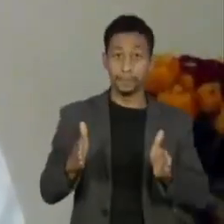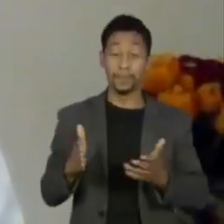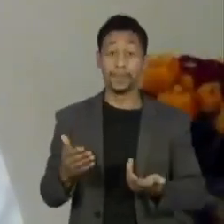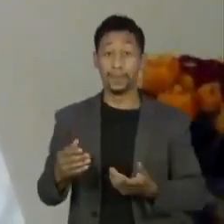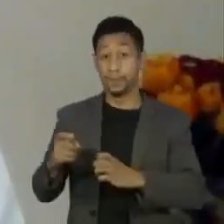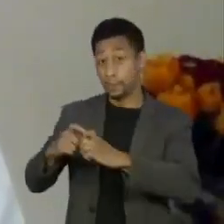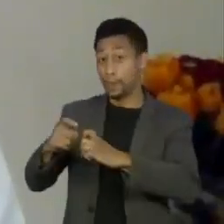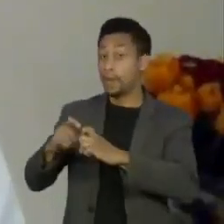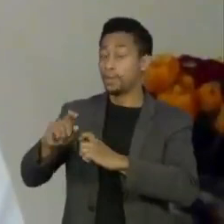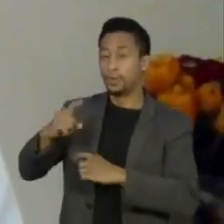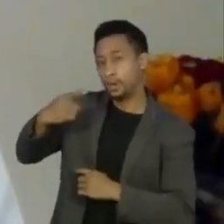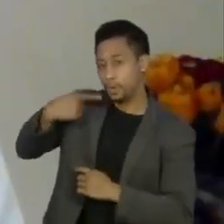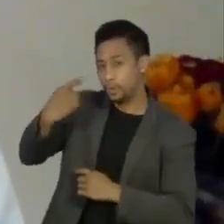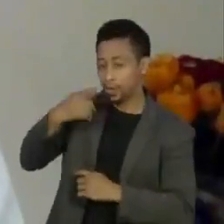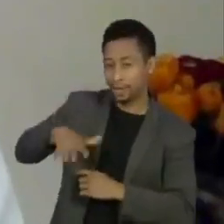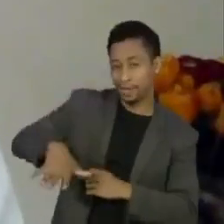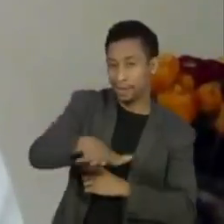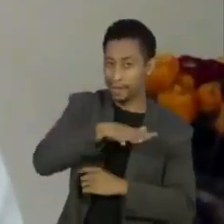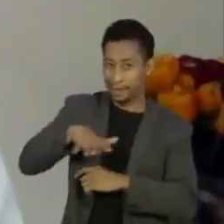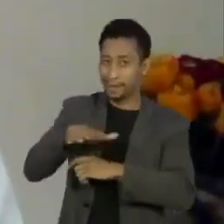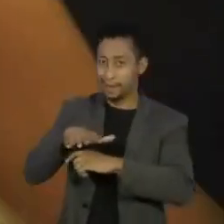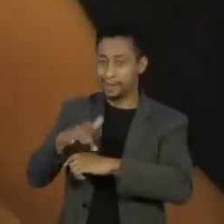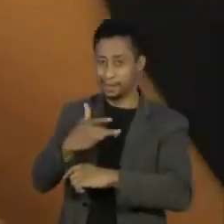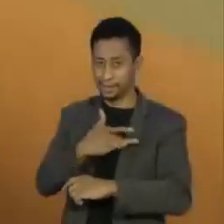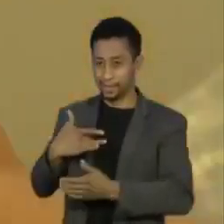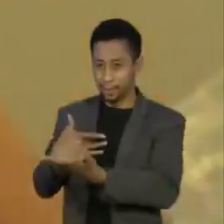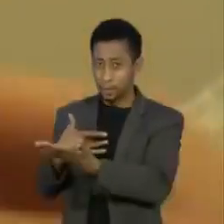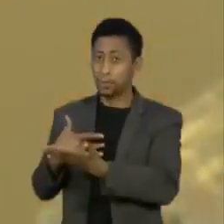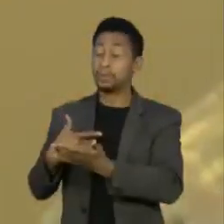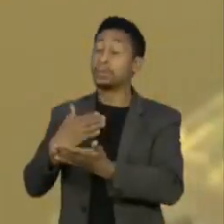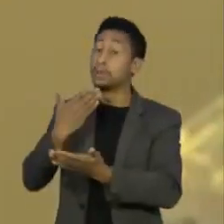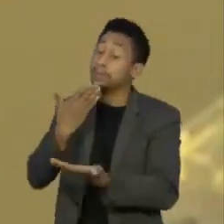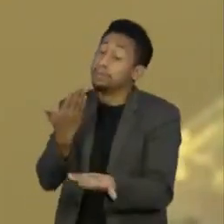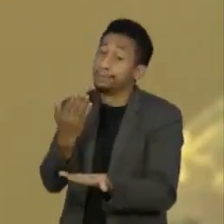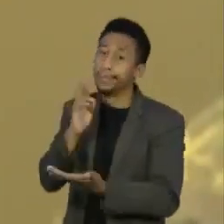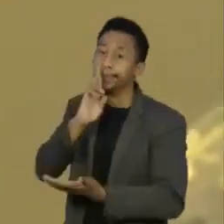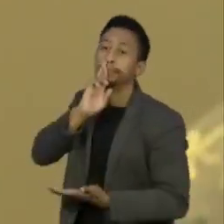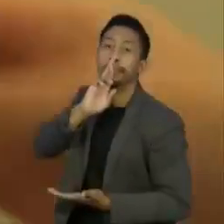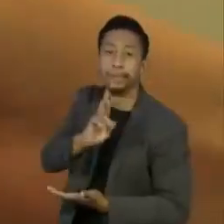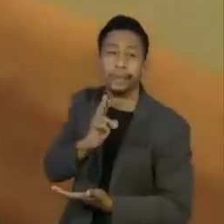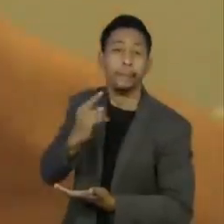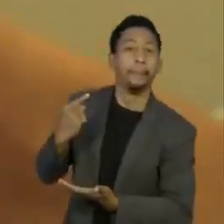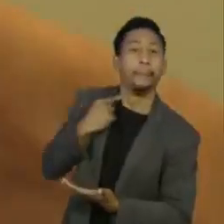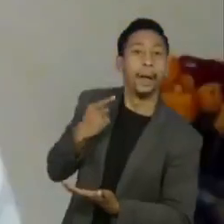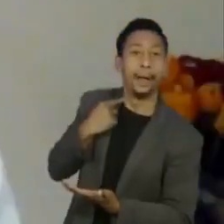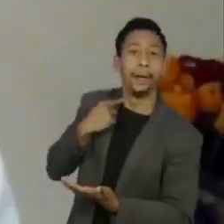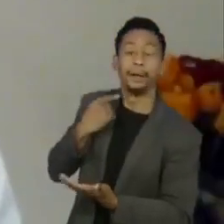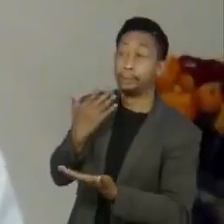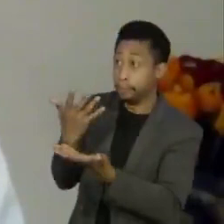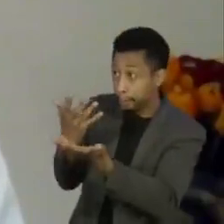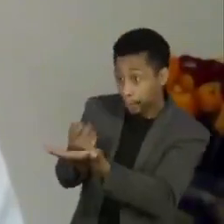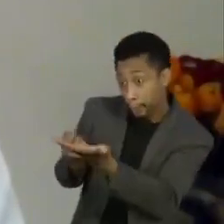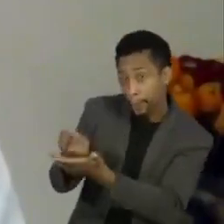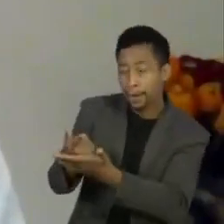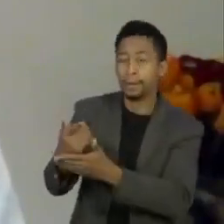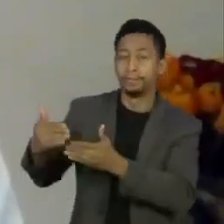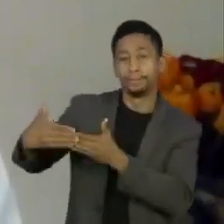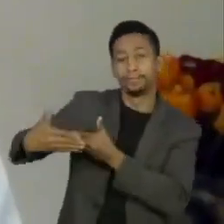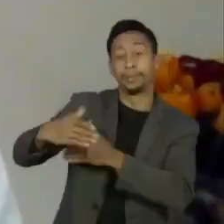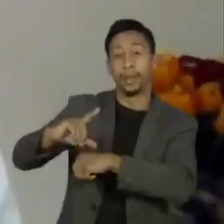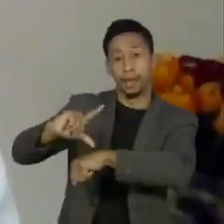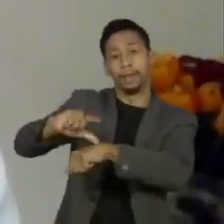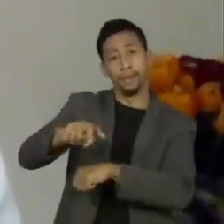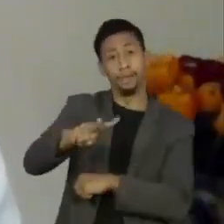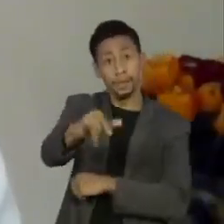advogado sanitarista, uma resposta apenas em maio pode atrasar ainda mais a vacinação no país. Mesmo pensando